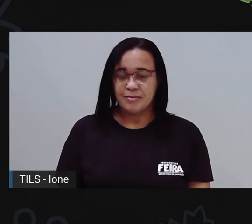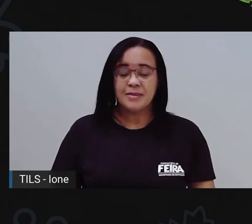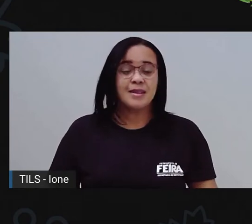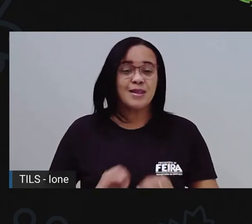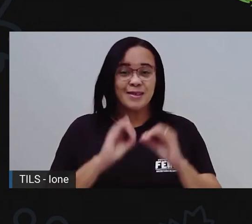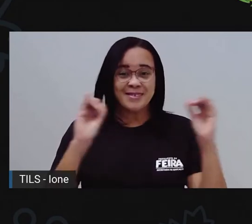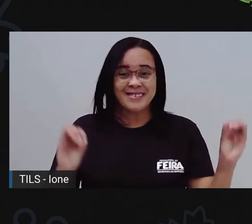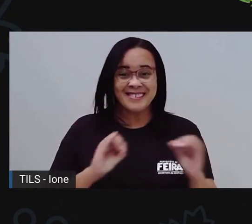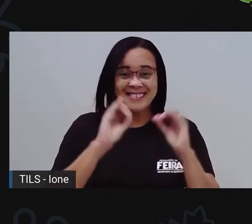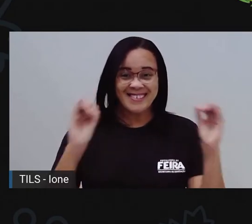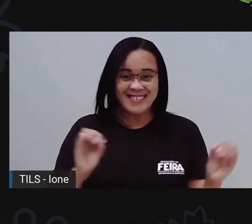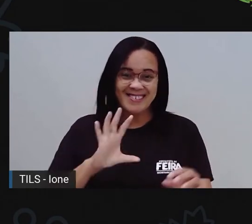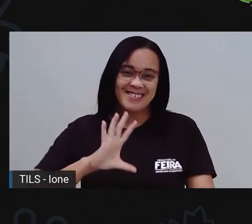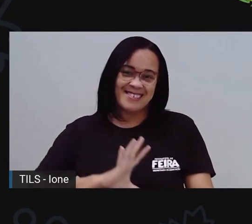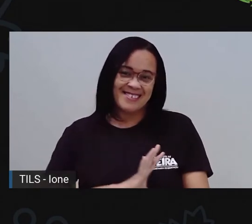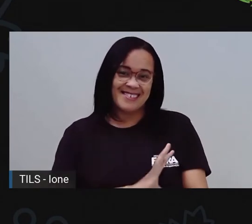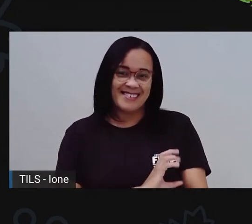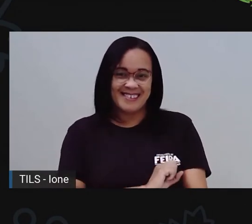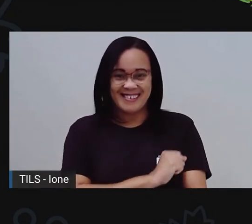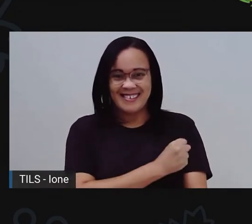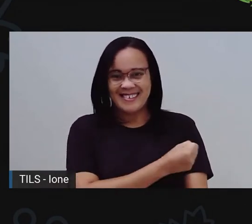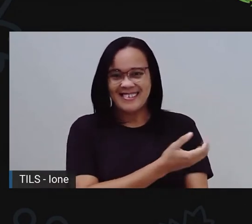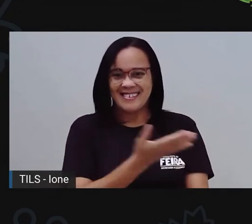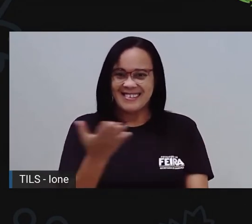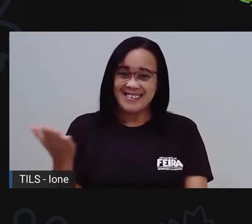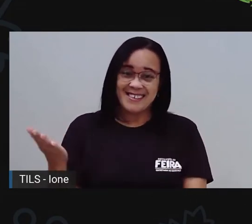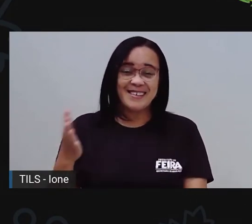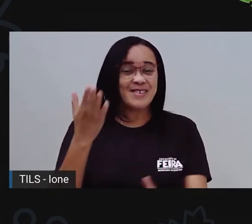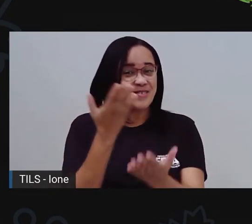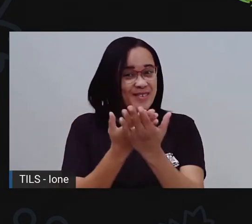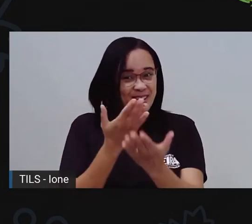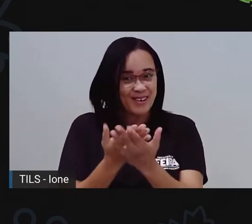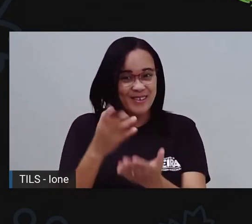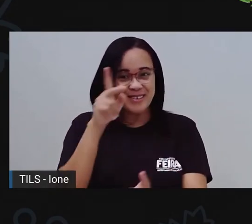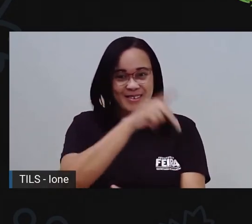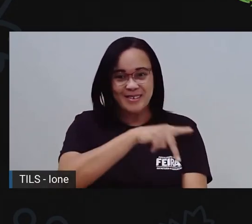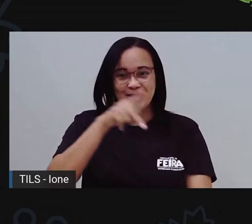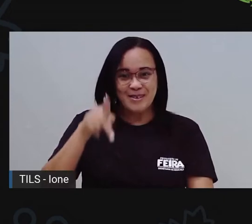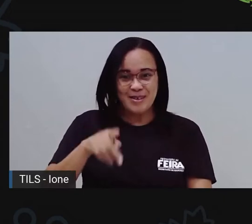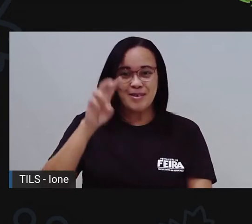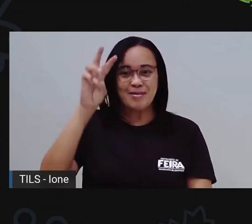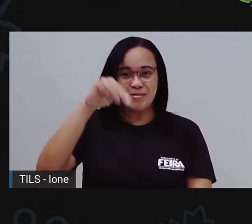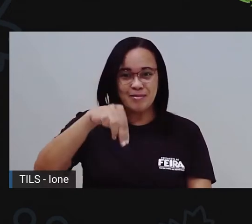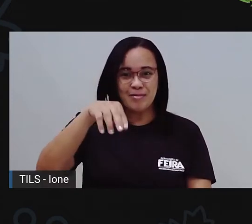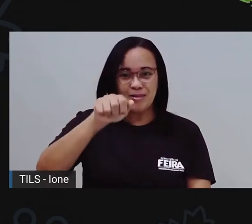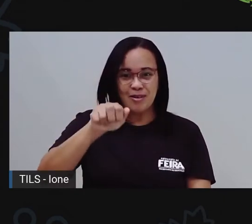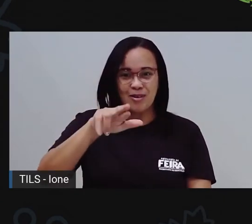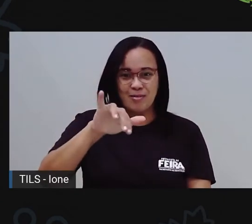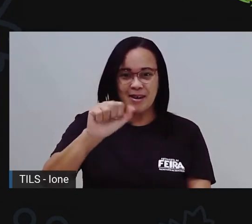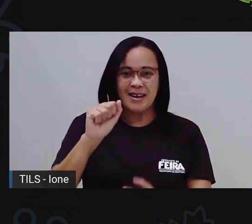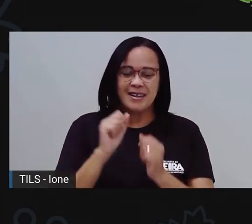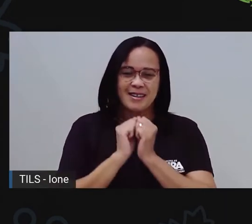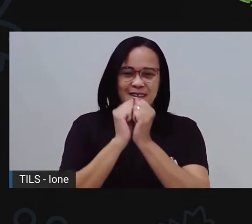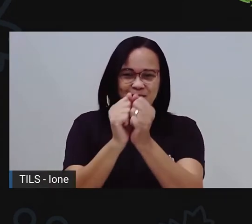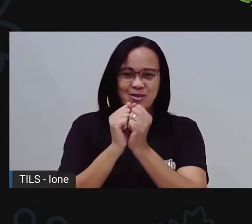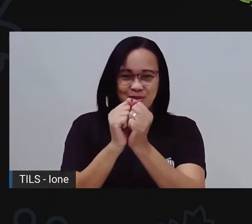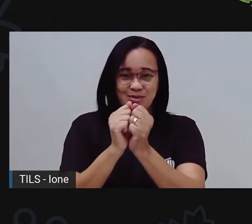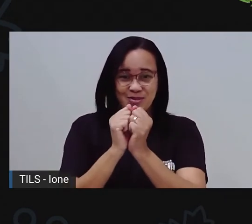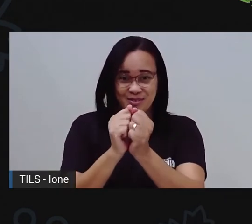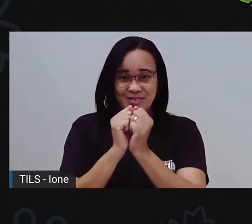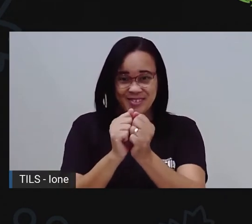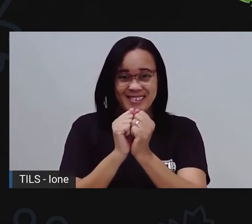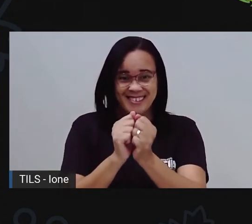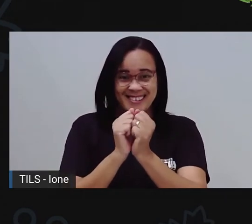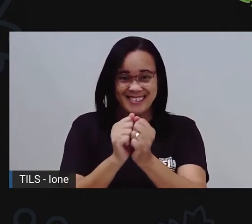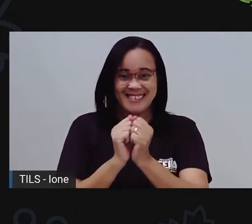Olá, meus amores! Mais uma aula de Pró-Maria aqui com vocês no nosso Juntinho, sempre lá pra